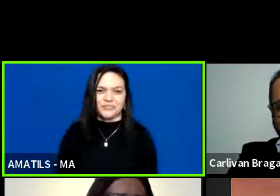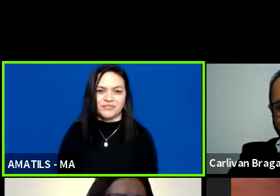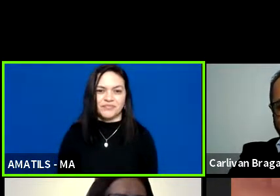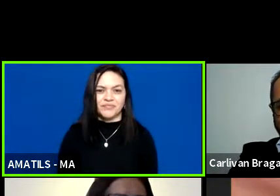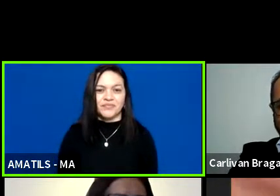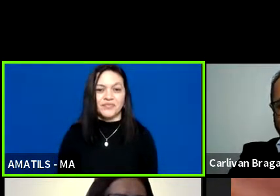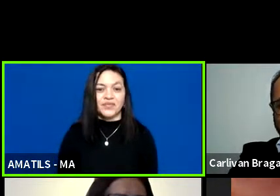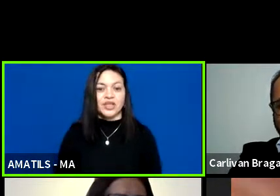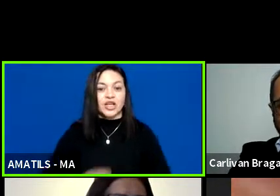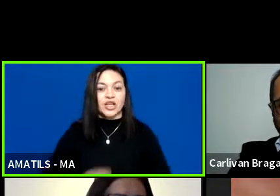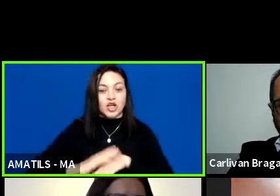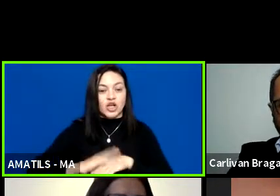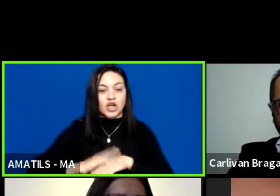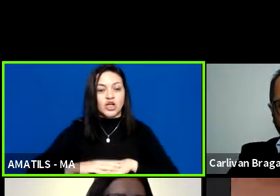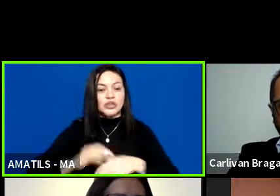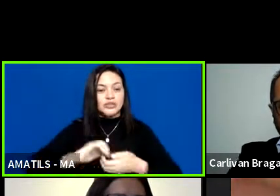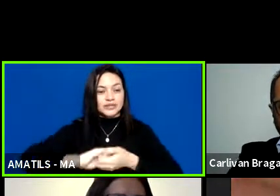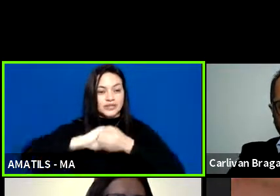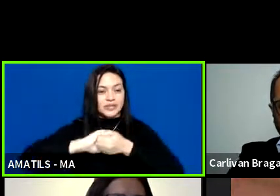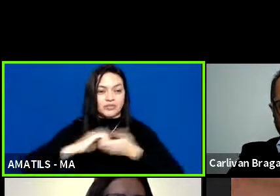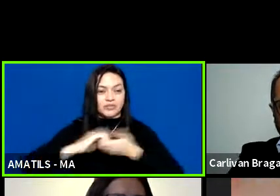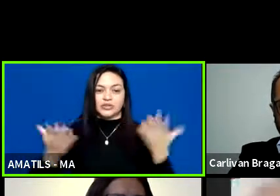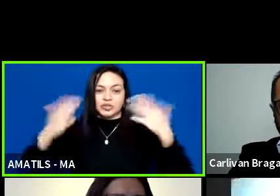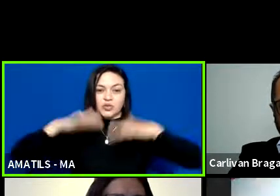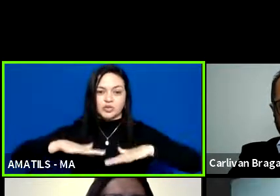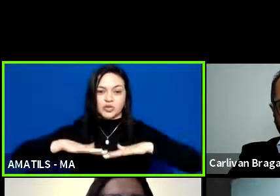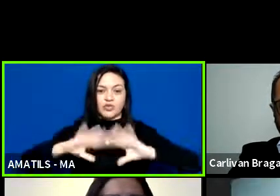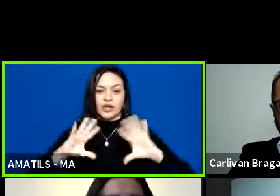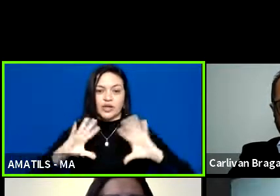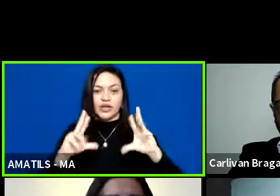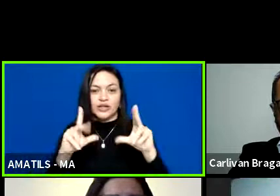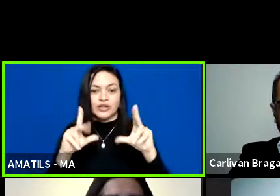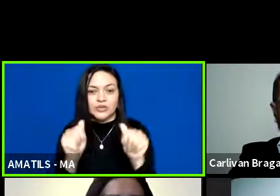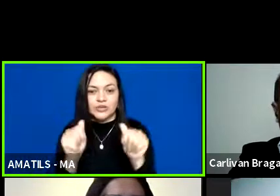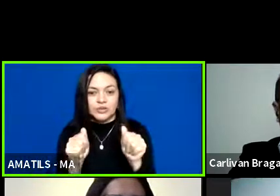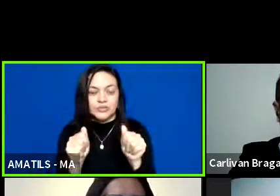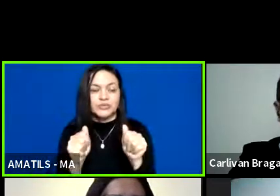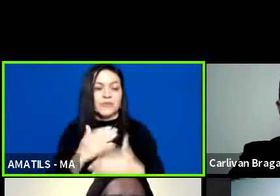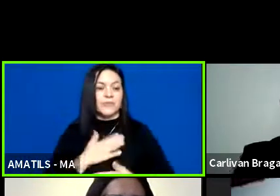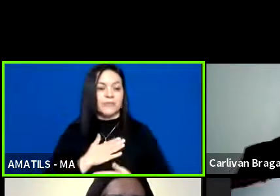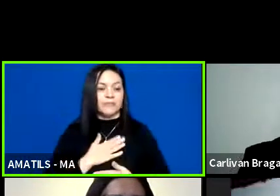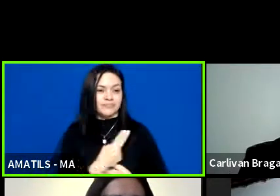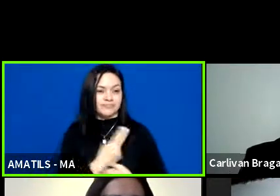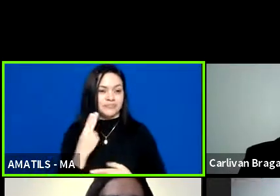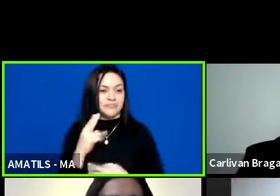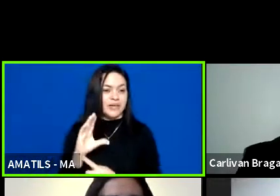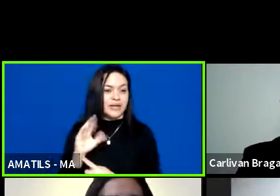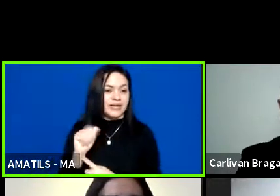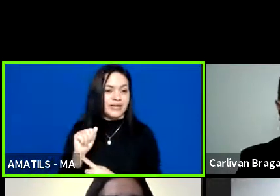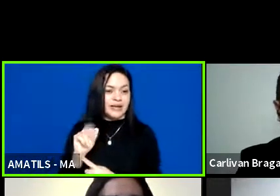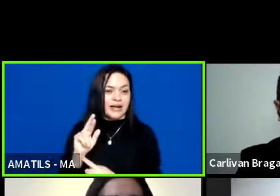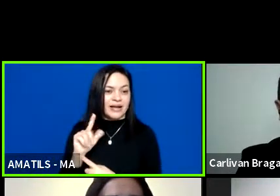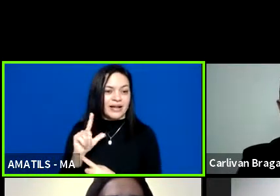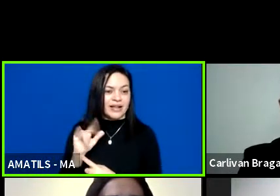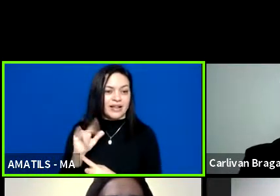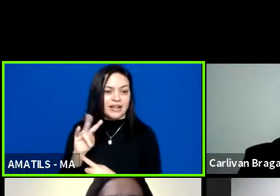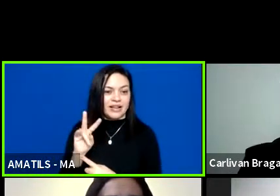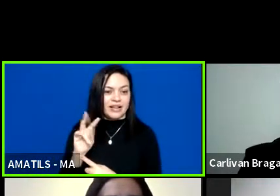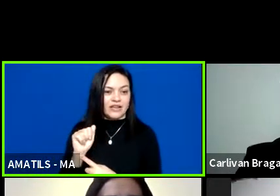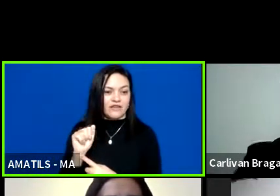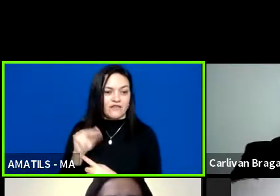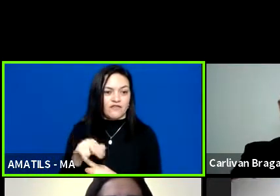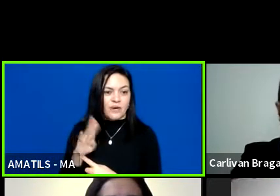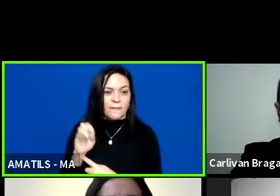Saudações, inclusive, a todos e todas. Me chamo Carlinhos Vambraga, estou secretário extraordinário da pessoa que desce em um circo de São